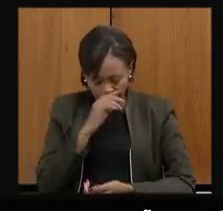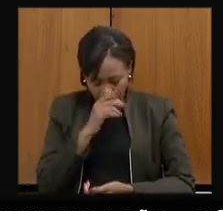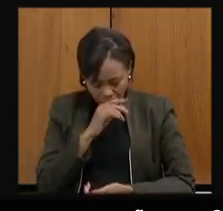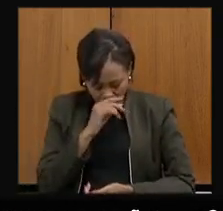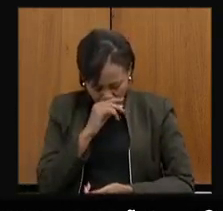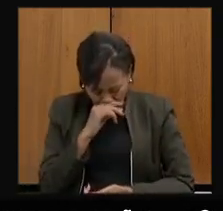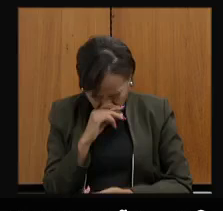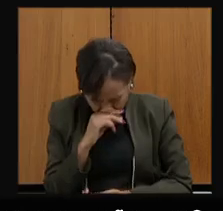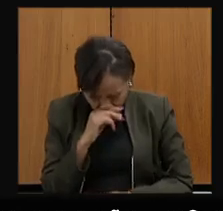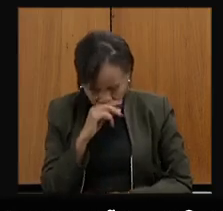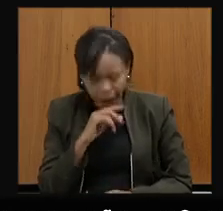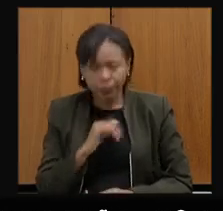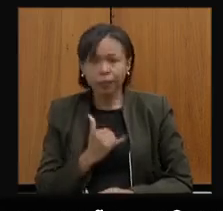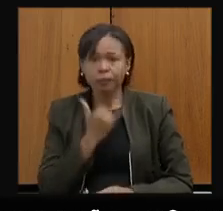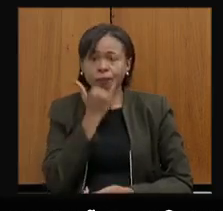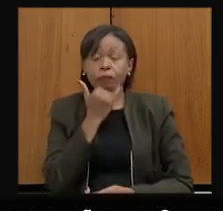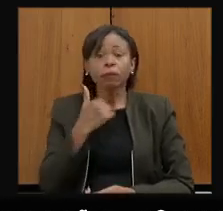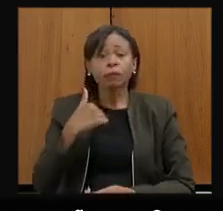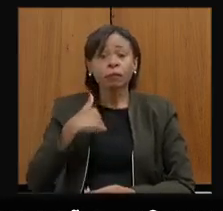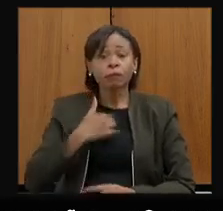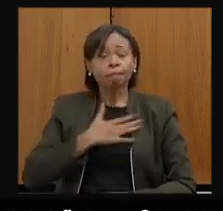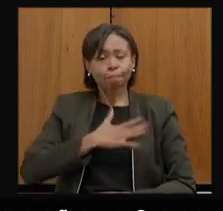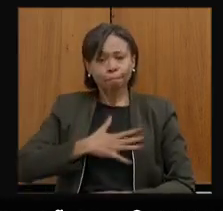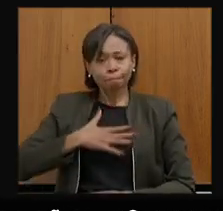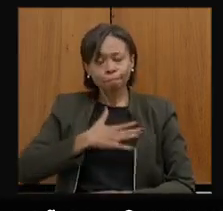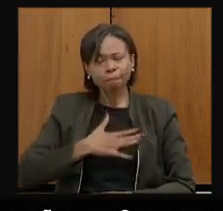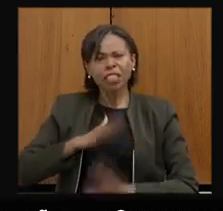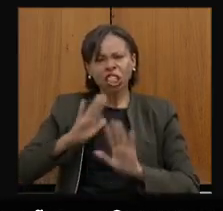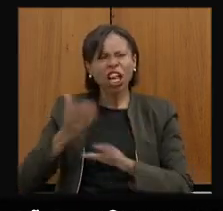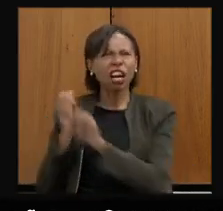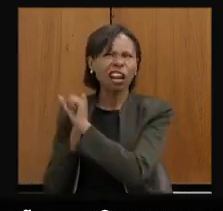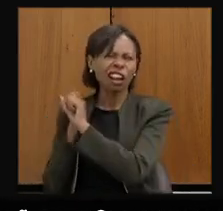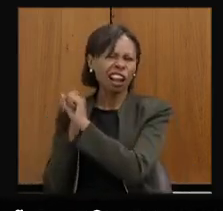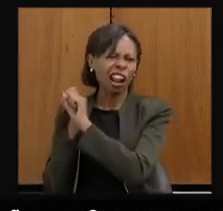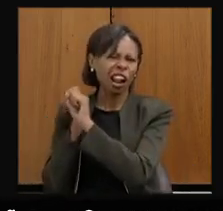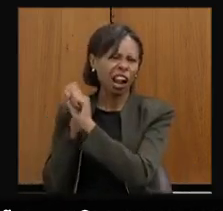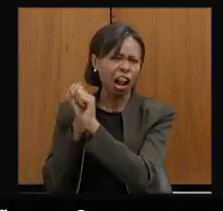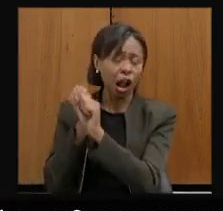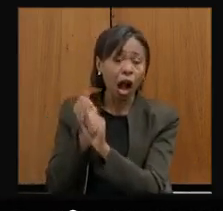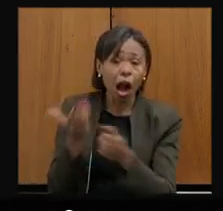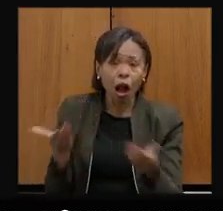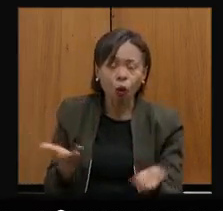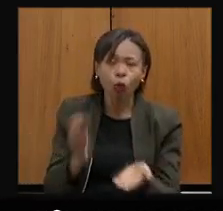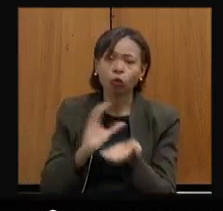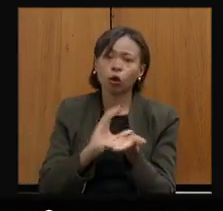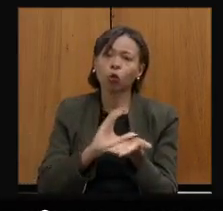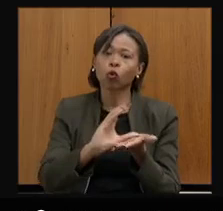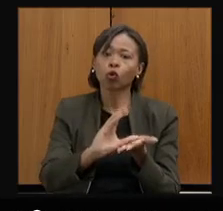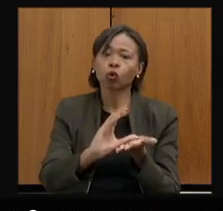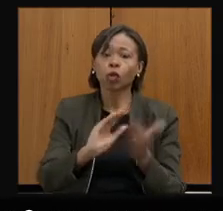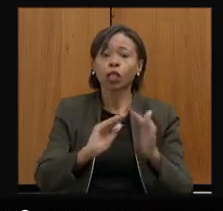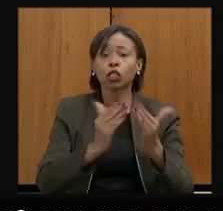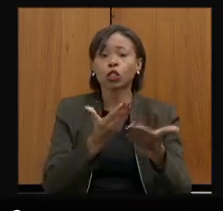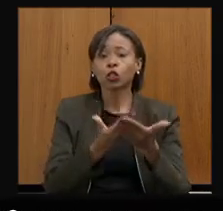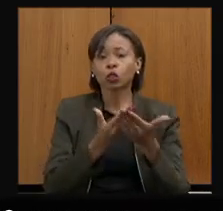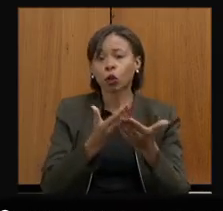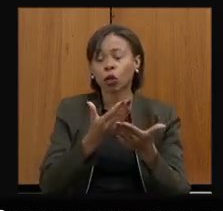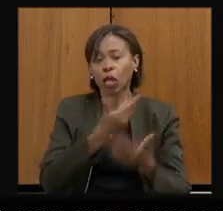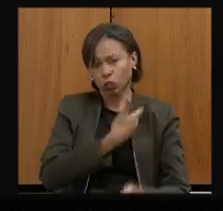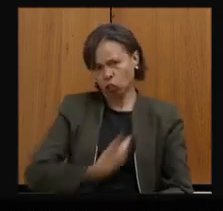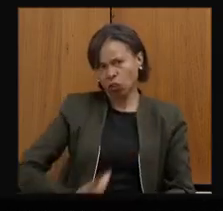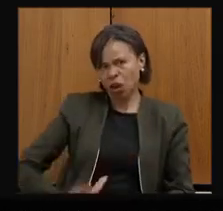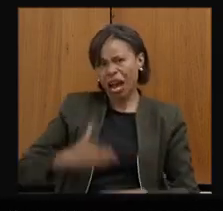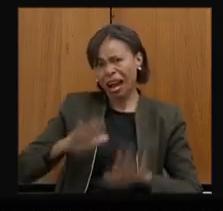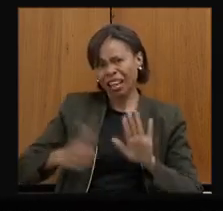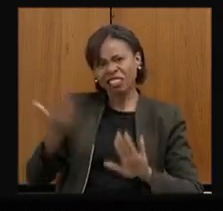pela primeira vez em tantos e tantos anos de passar recursos para as escolas estaduais. eu passava para uma escola, duas,